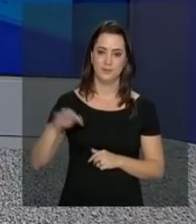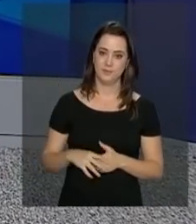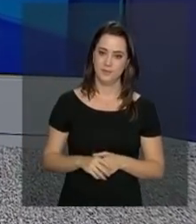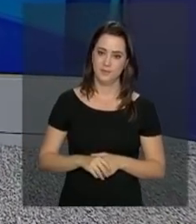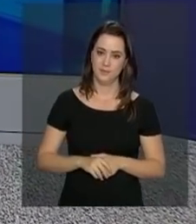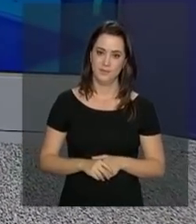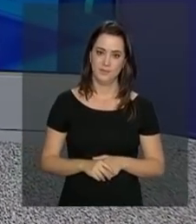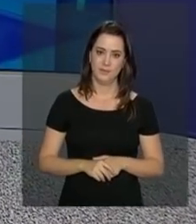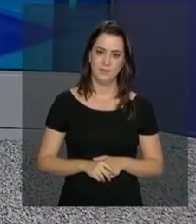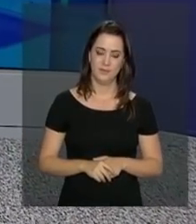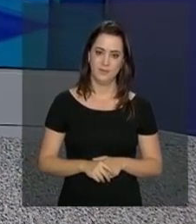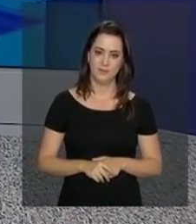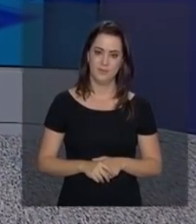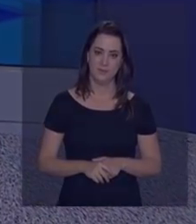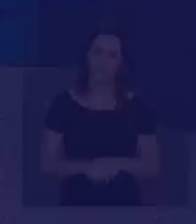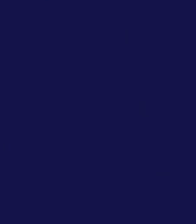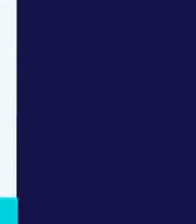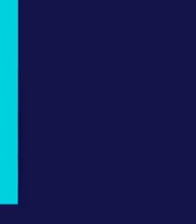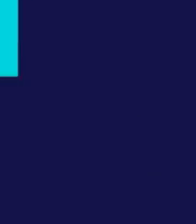a TV do governo federal.